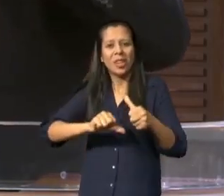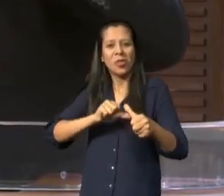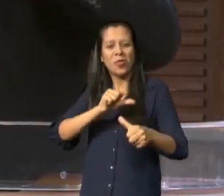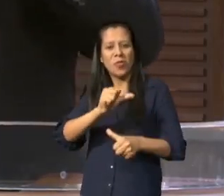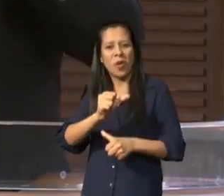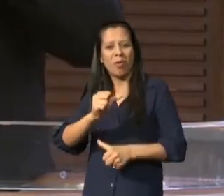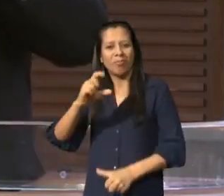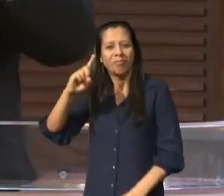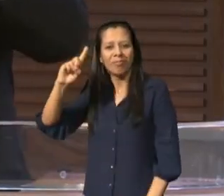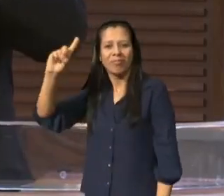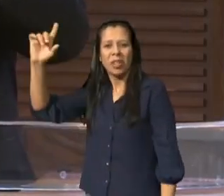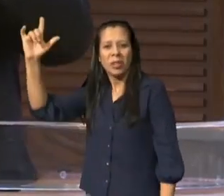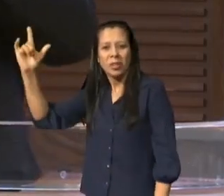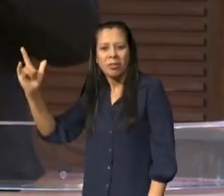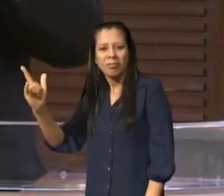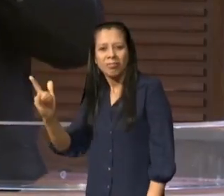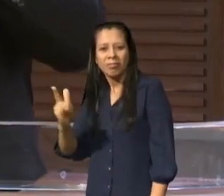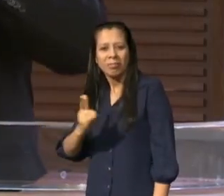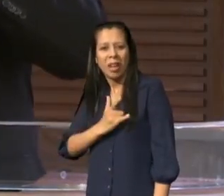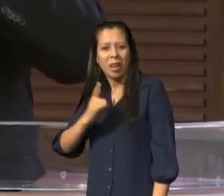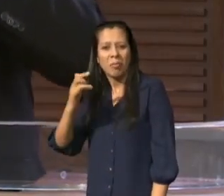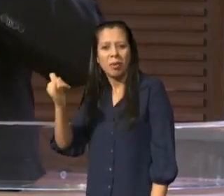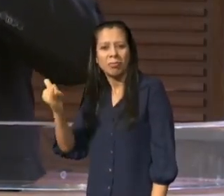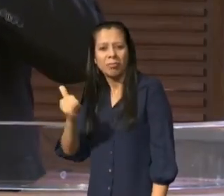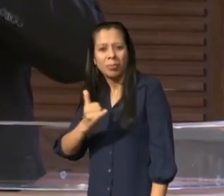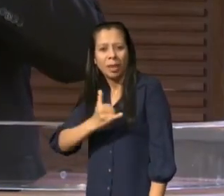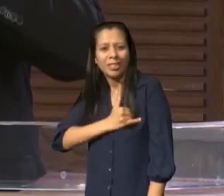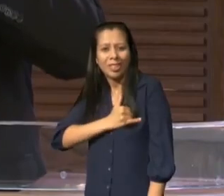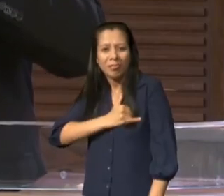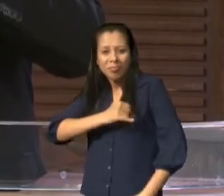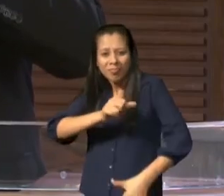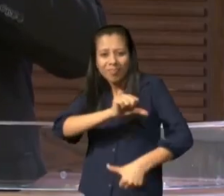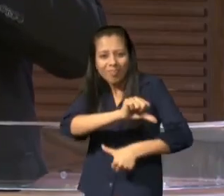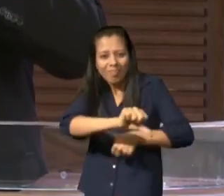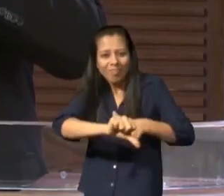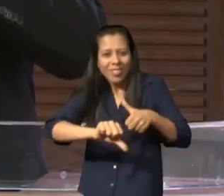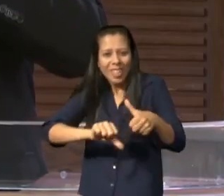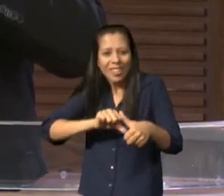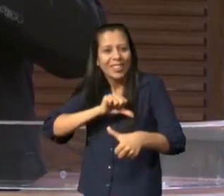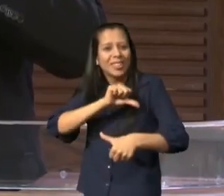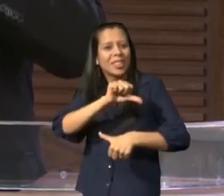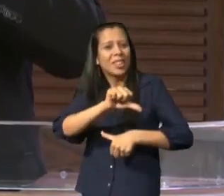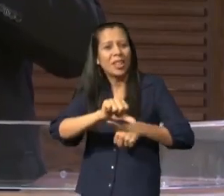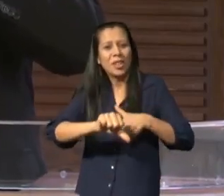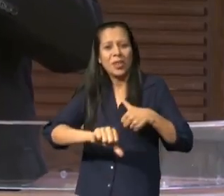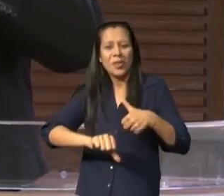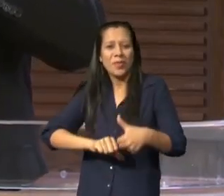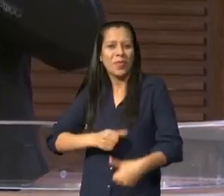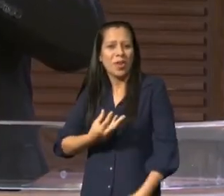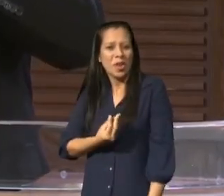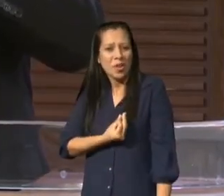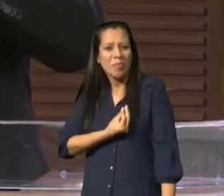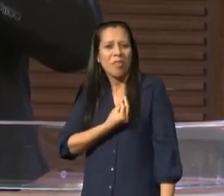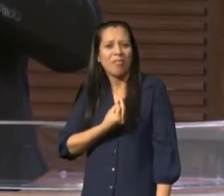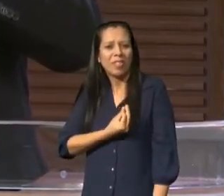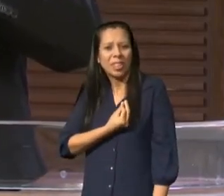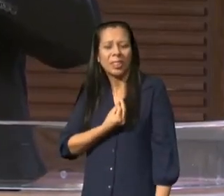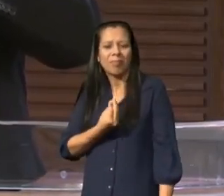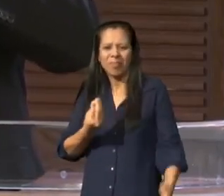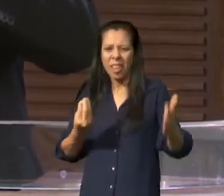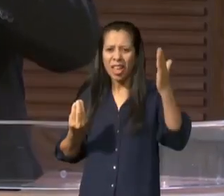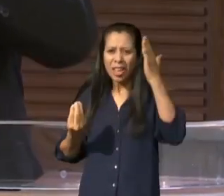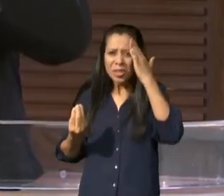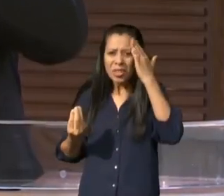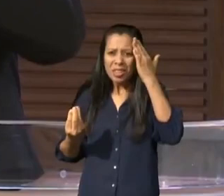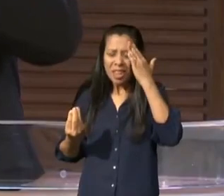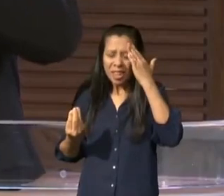pecados para transformar a minha vida numa vida perfeita aos olhos de Deus apesar de eu ser falho